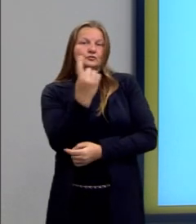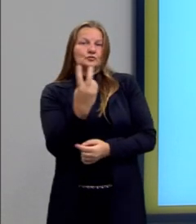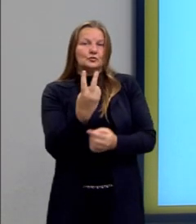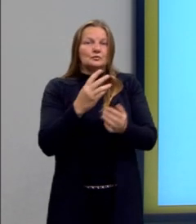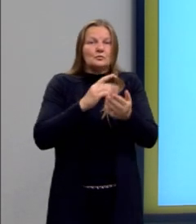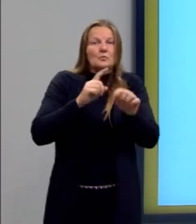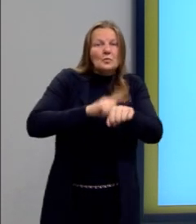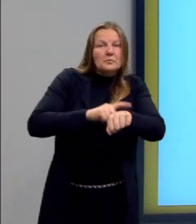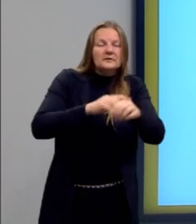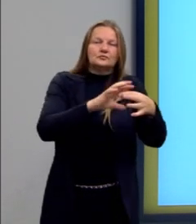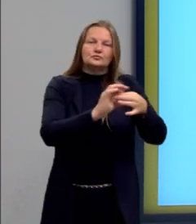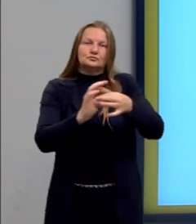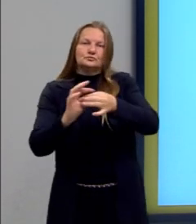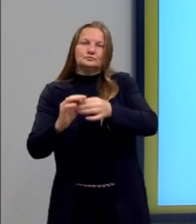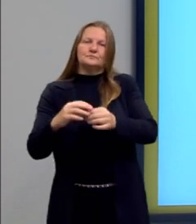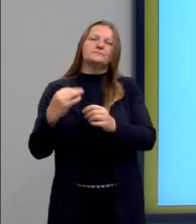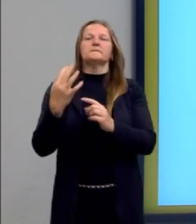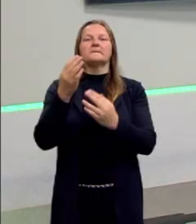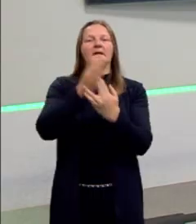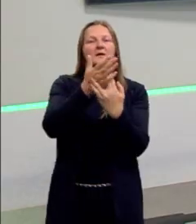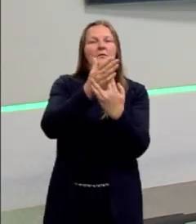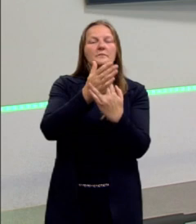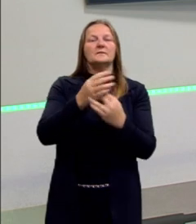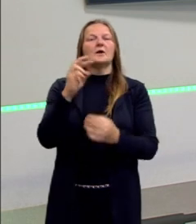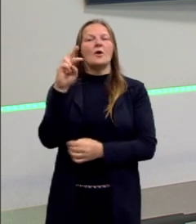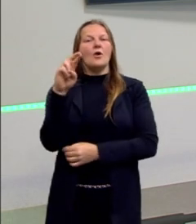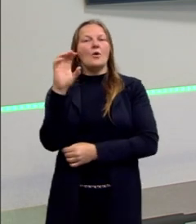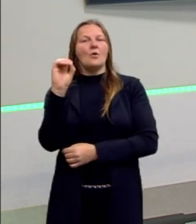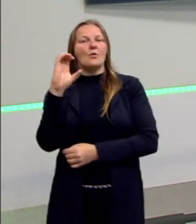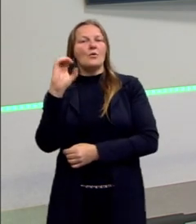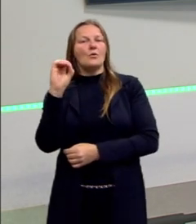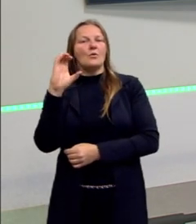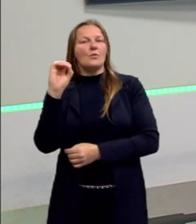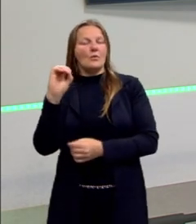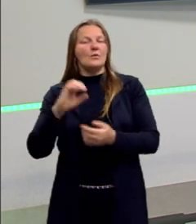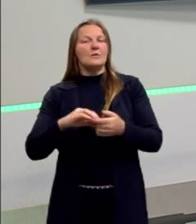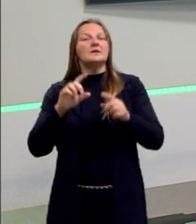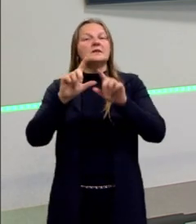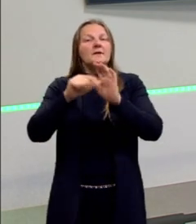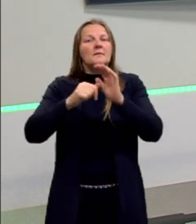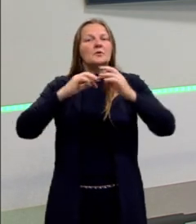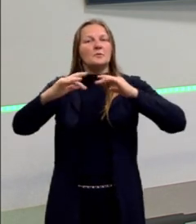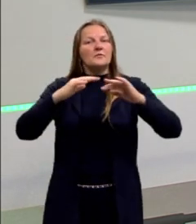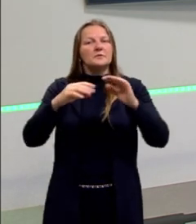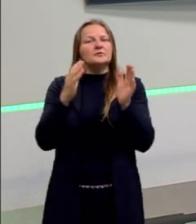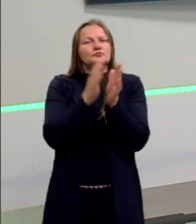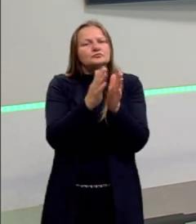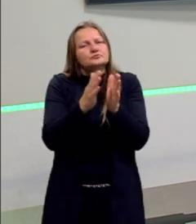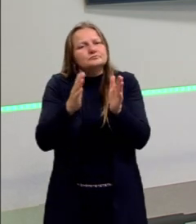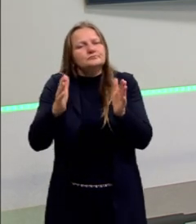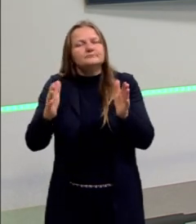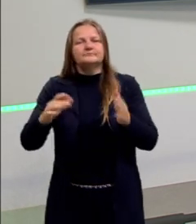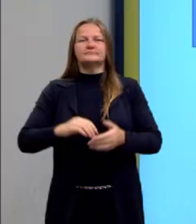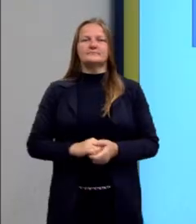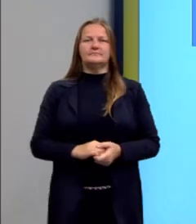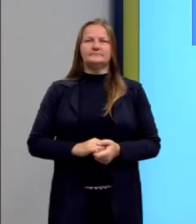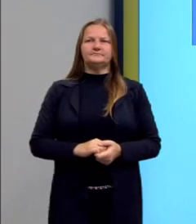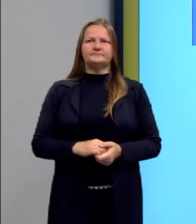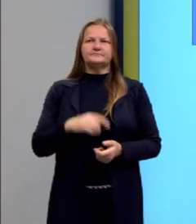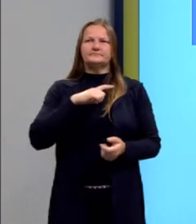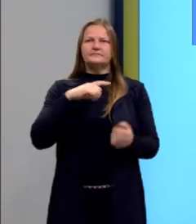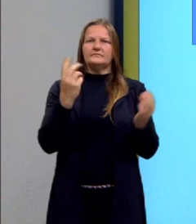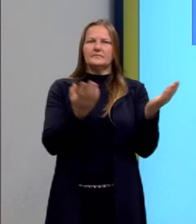falamos na nossa última aula sobre o barroco e o rococó e ainda temos alguns movimentos muito curtos neste período. Nós